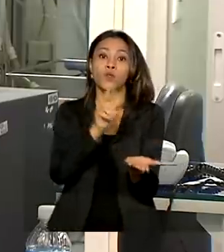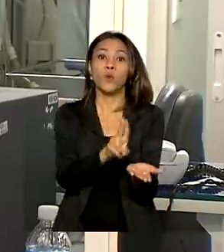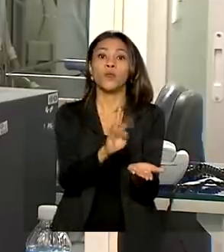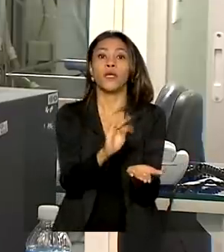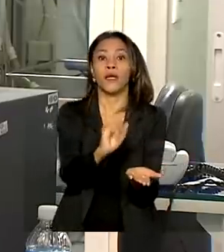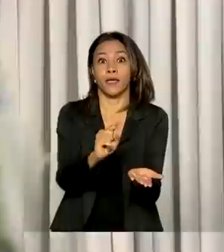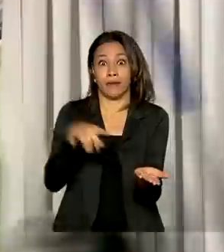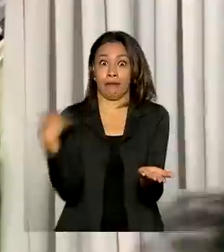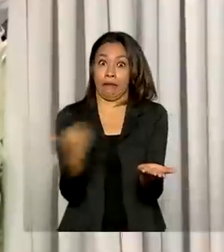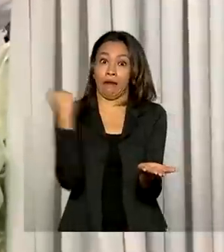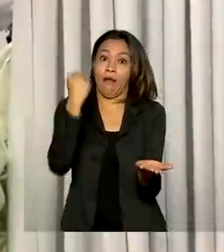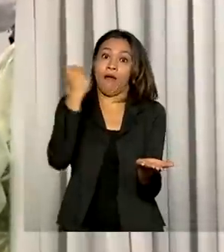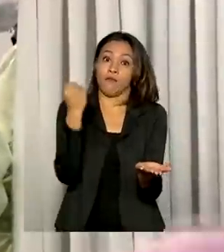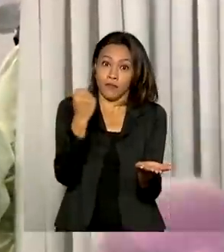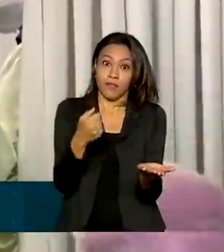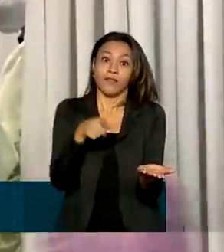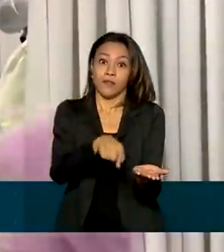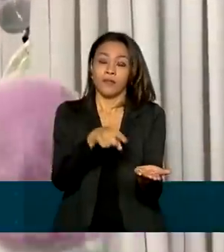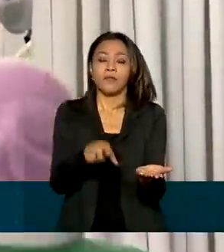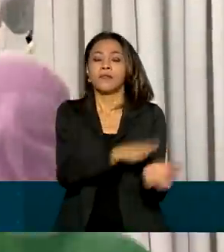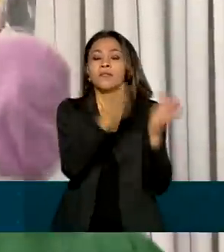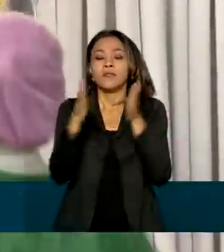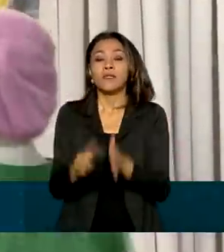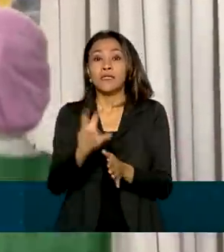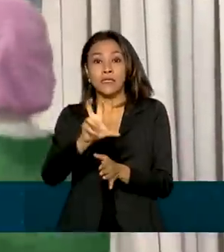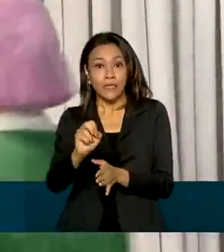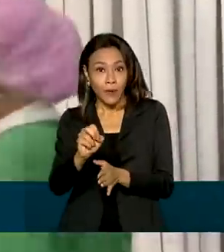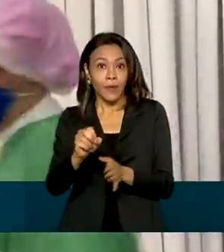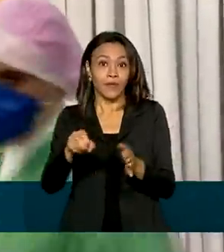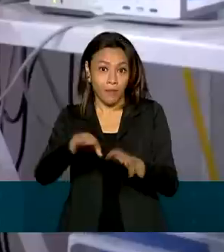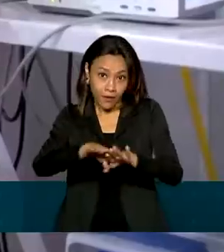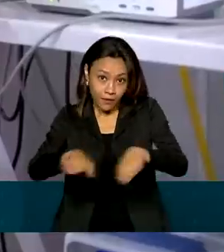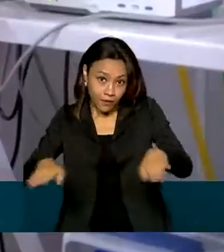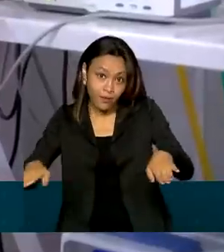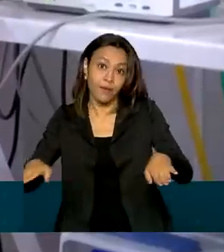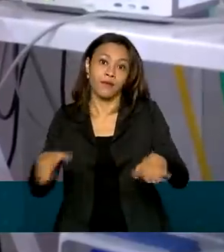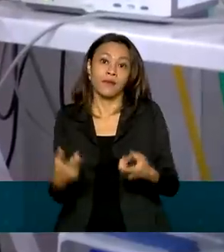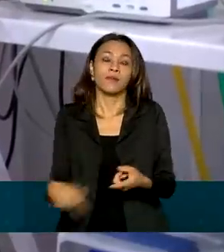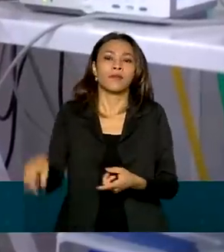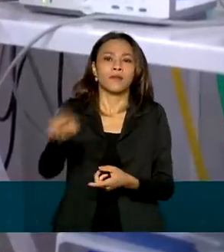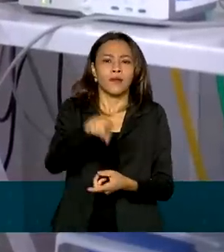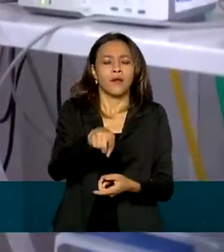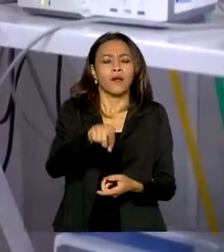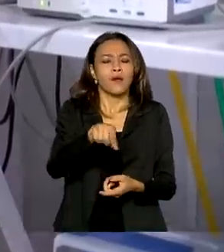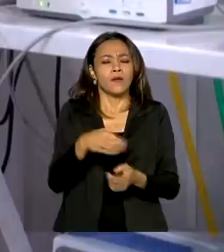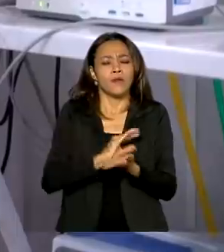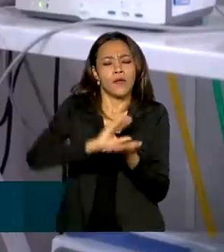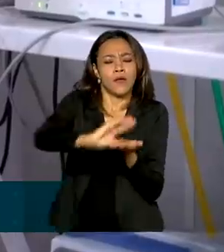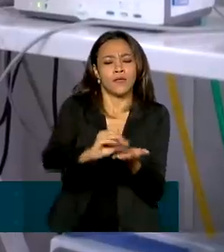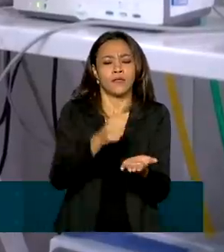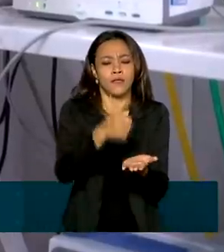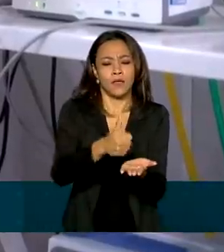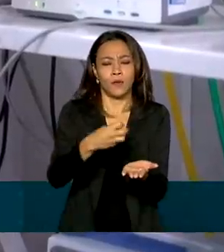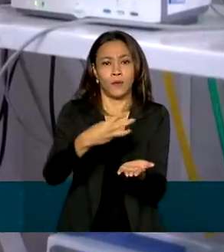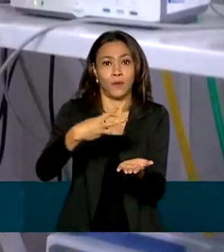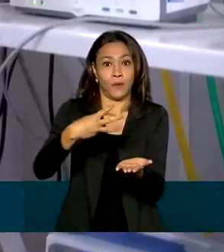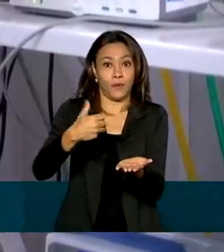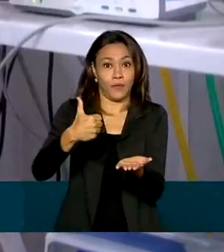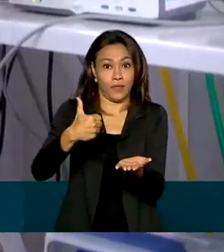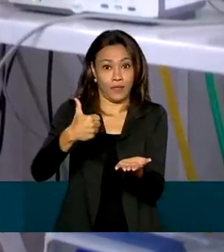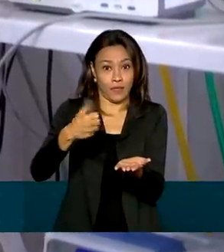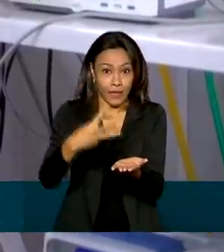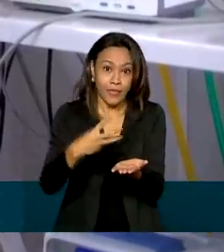graves de covid, sendo 50 pediátricos. Um repasse de 113 milhões de reais em